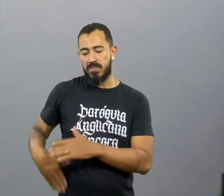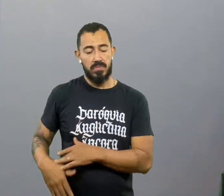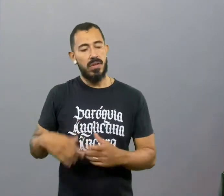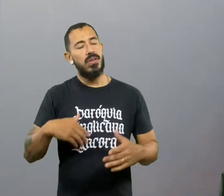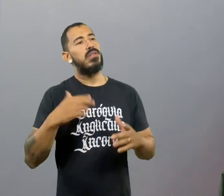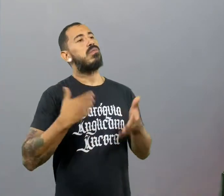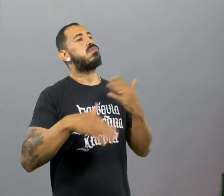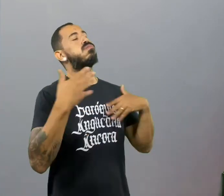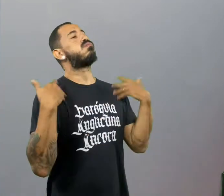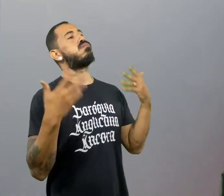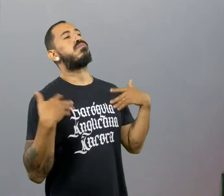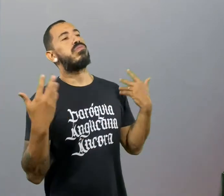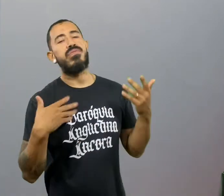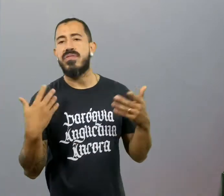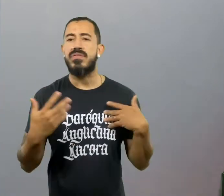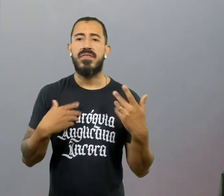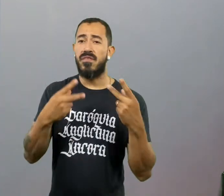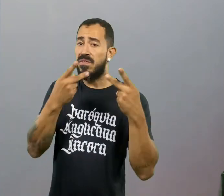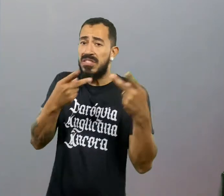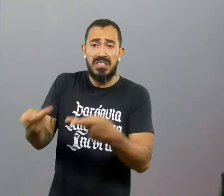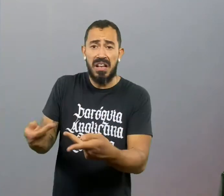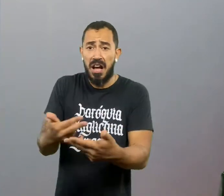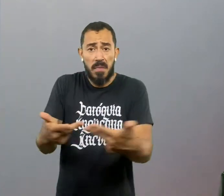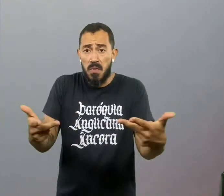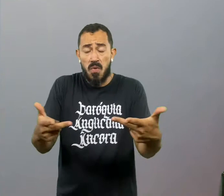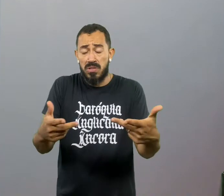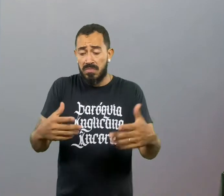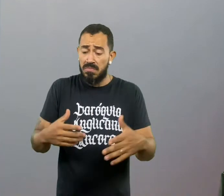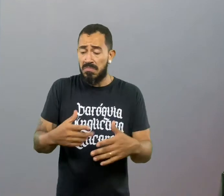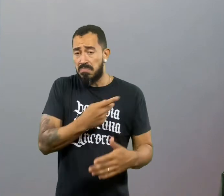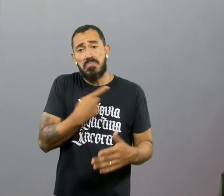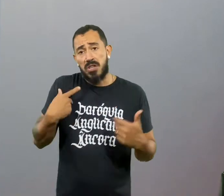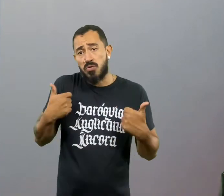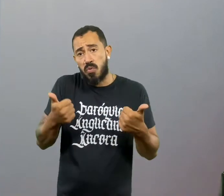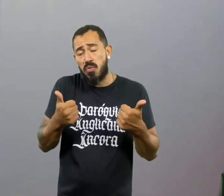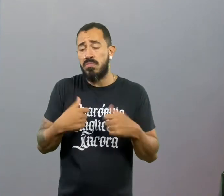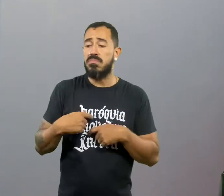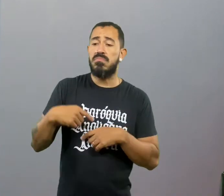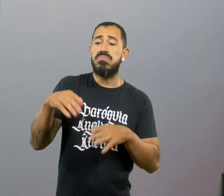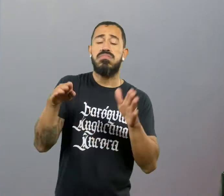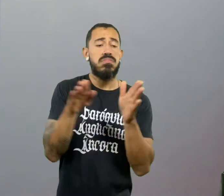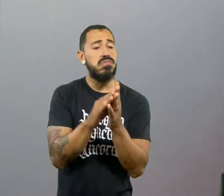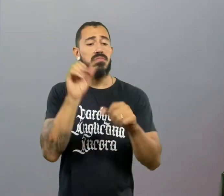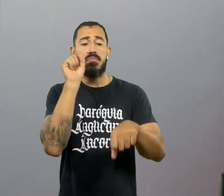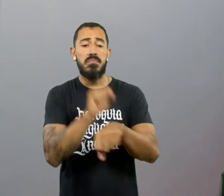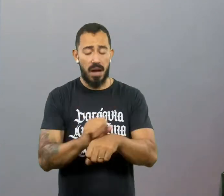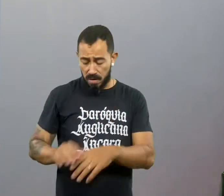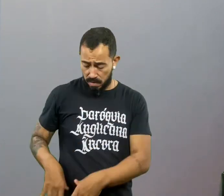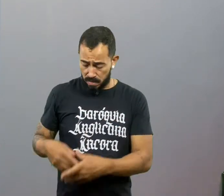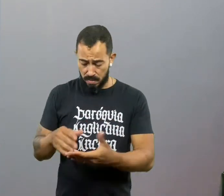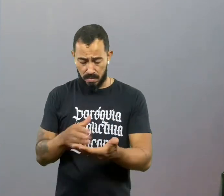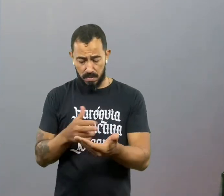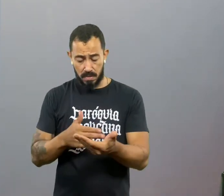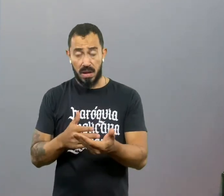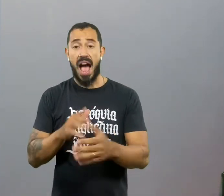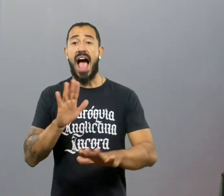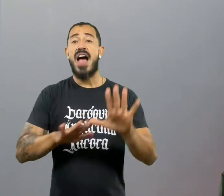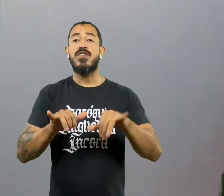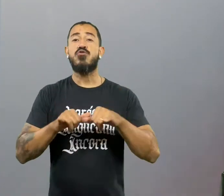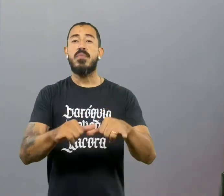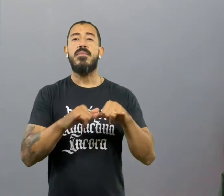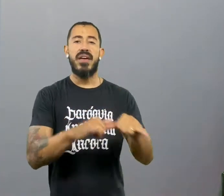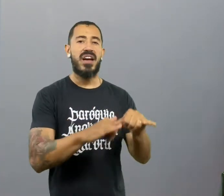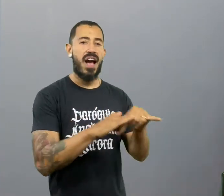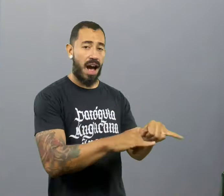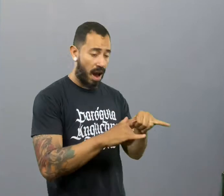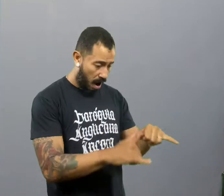novo. Vou andar por aí, fazer alguma visita postural, fazer alguma coisa, eu levo. Estou parado no caixa do supermercado, não tem o que fazer, você fica ali.